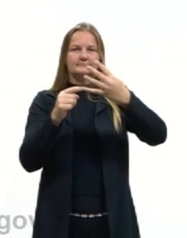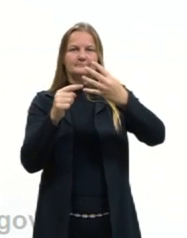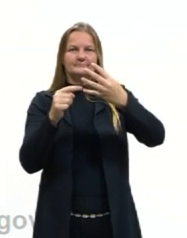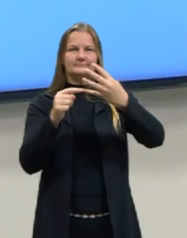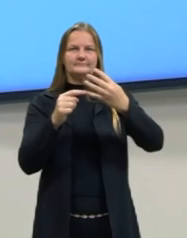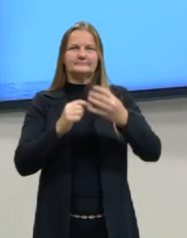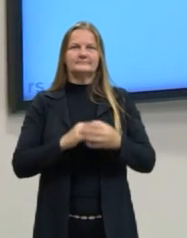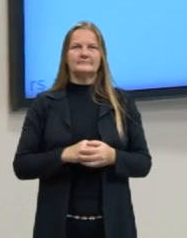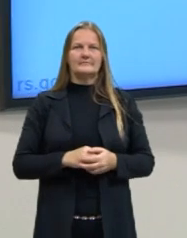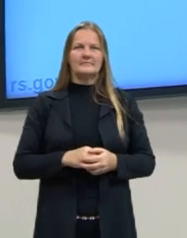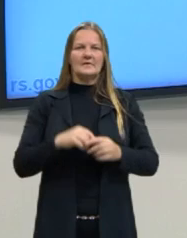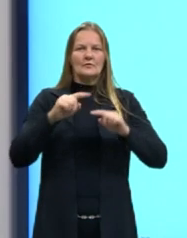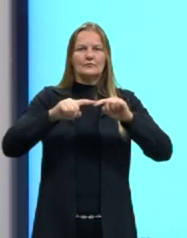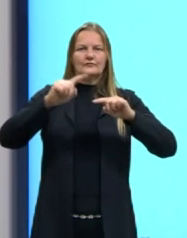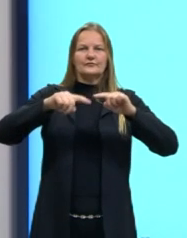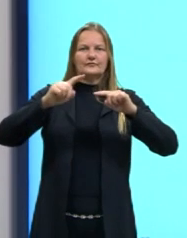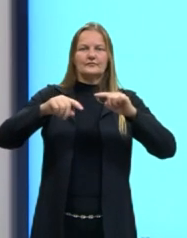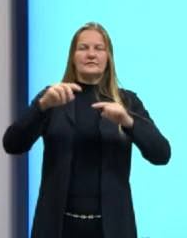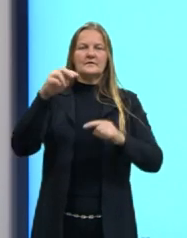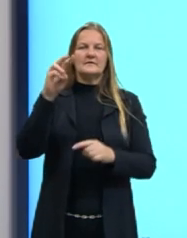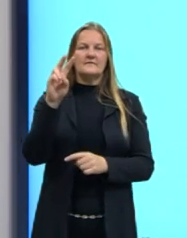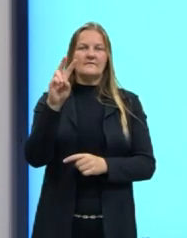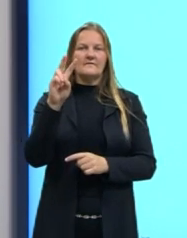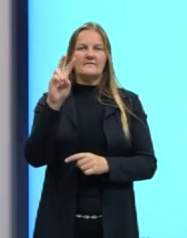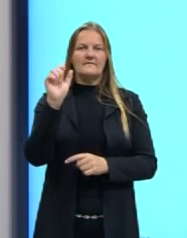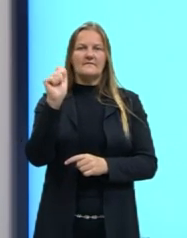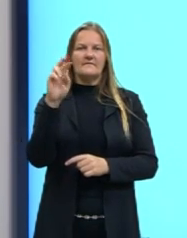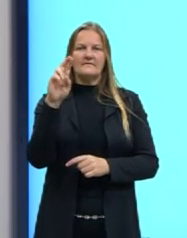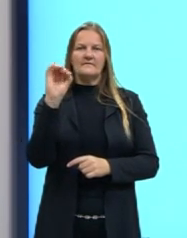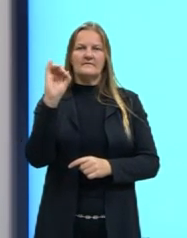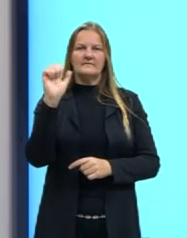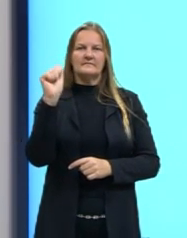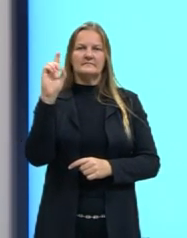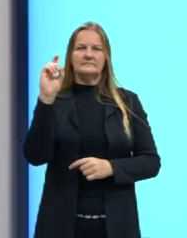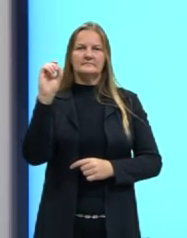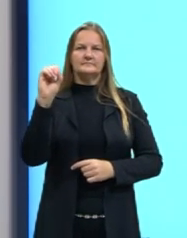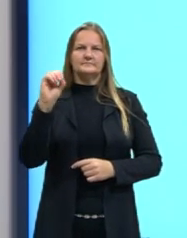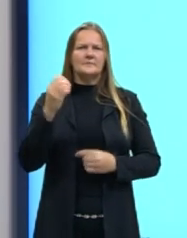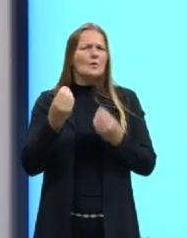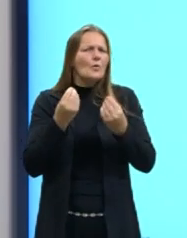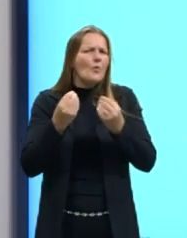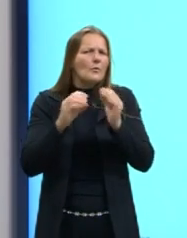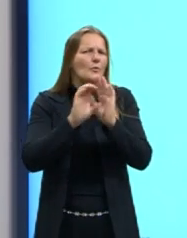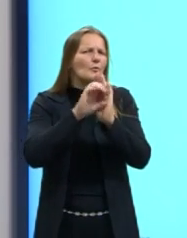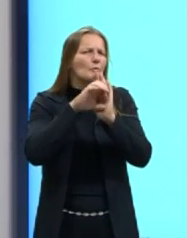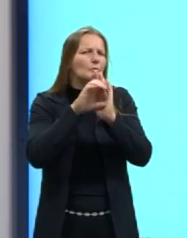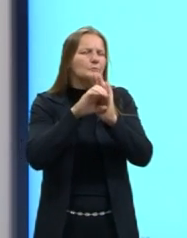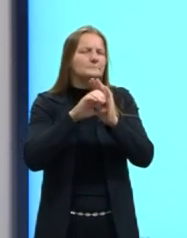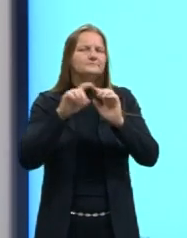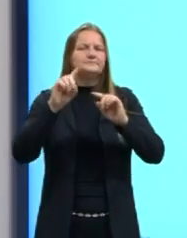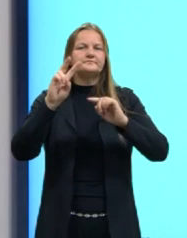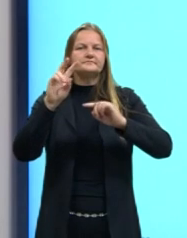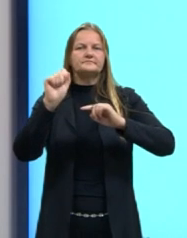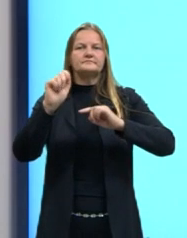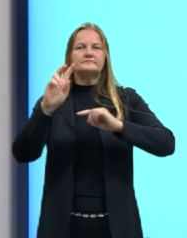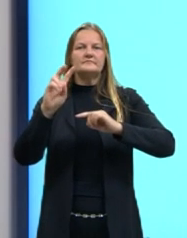que é variado. O que quer dizer esse variado? Como assim o movimento ele vai ser